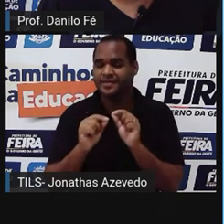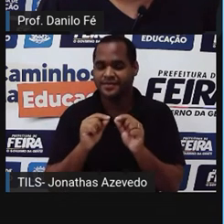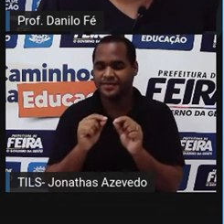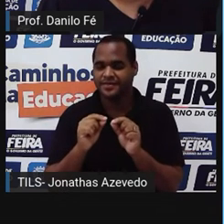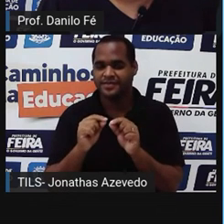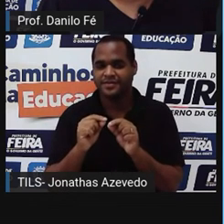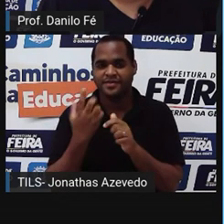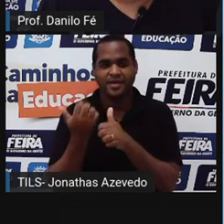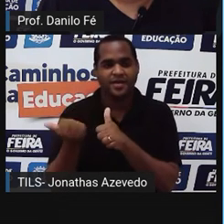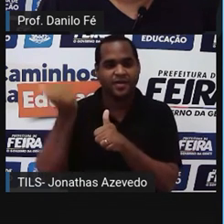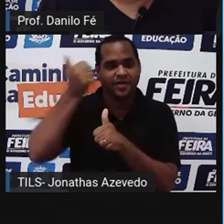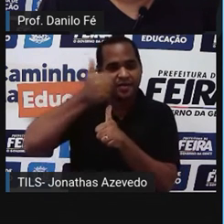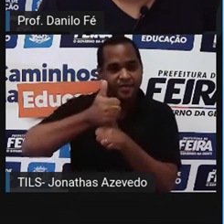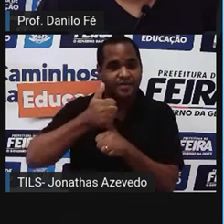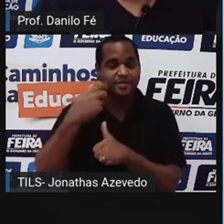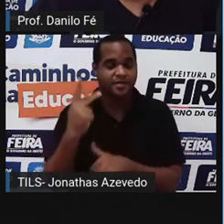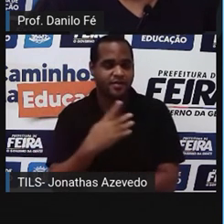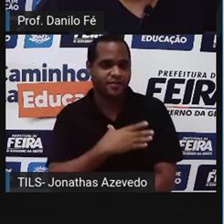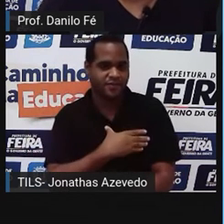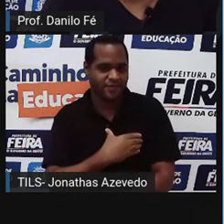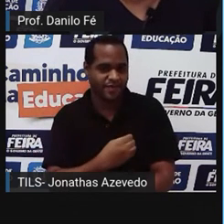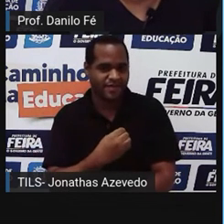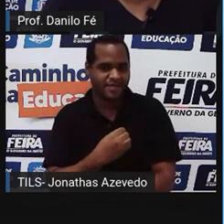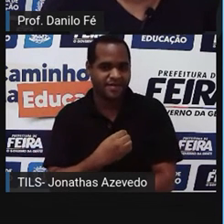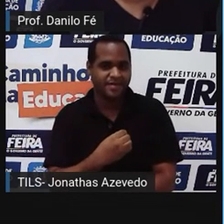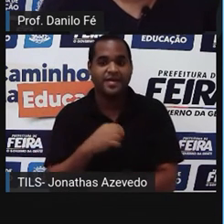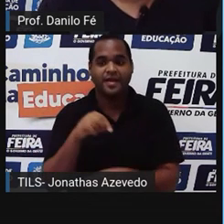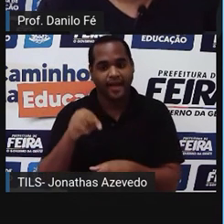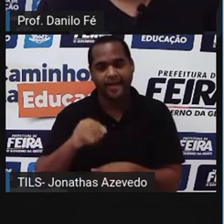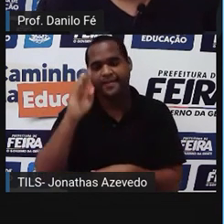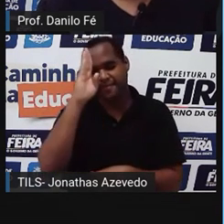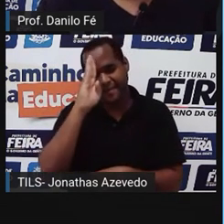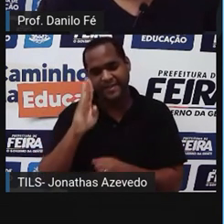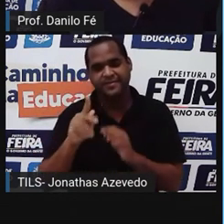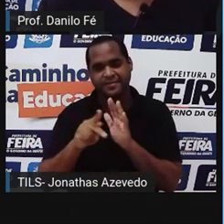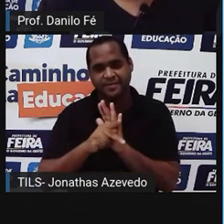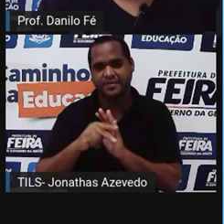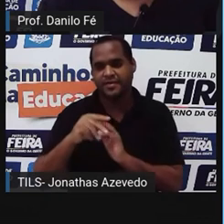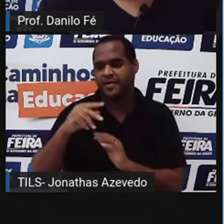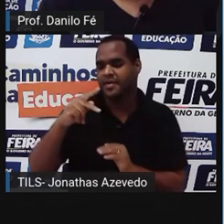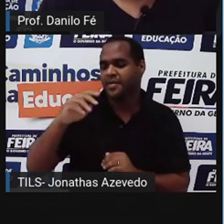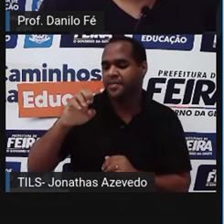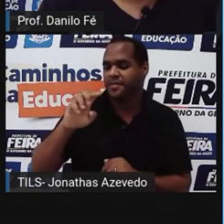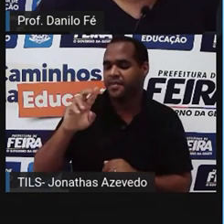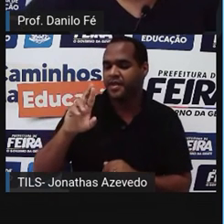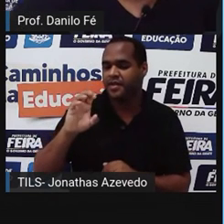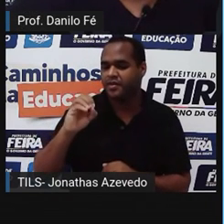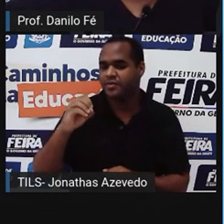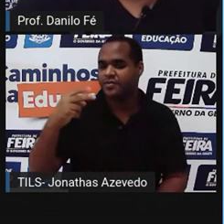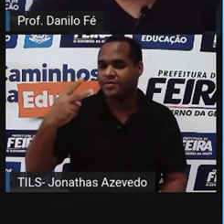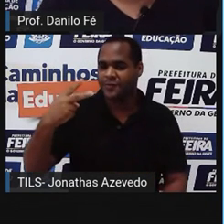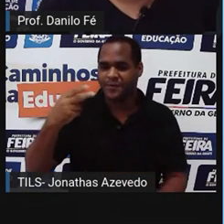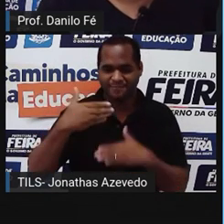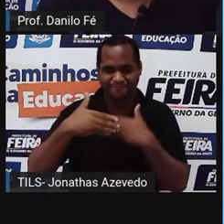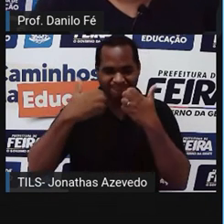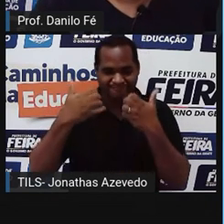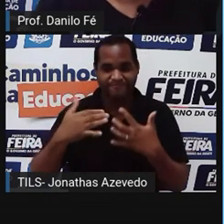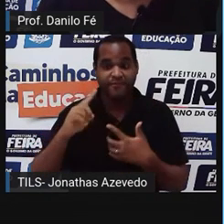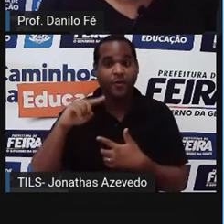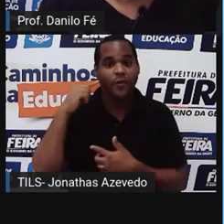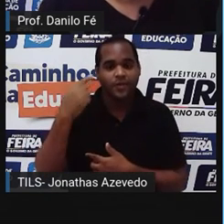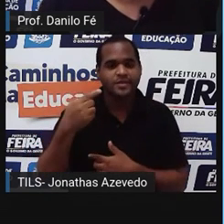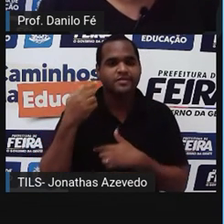colocando no seu lugar o seu filho, esse nascido no Brasil, Pedro II, que, como a gente vai ver na próxima aula,